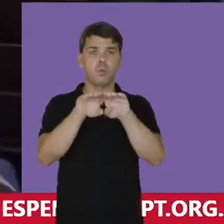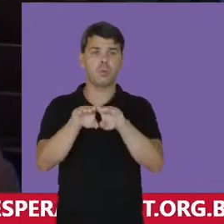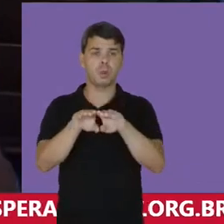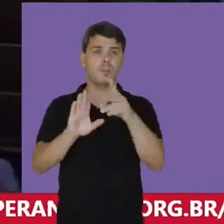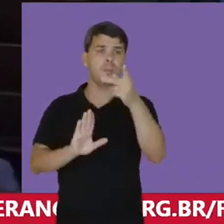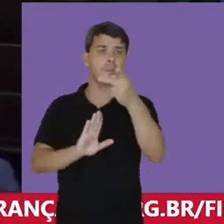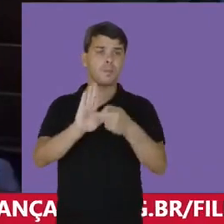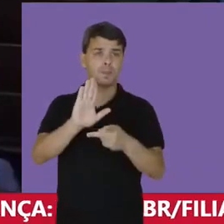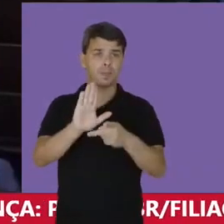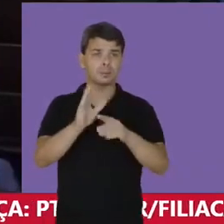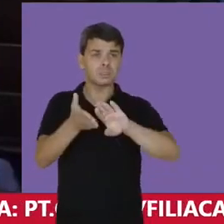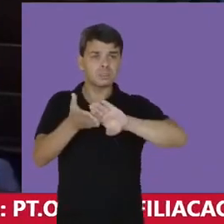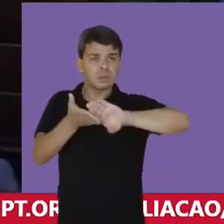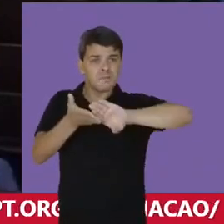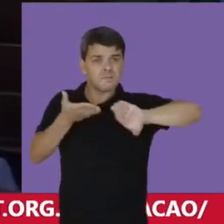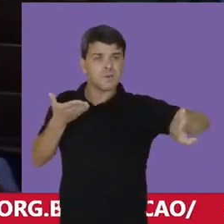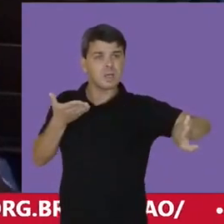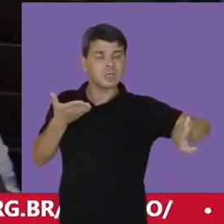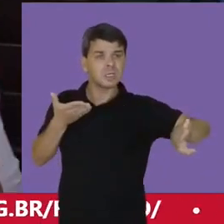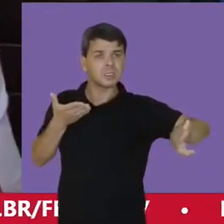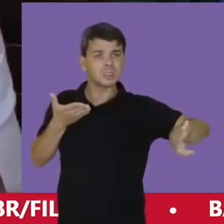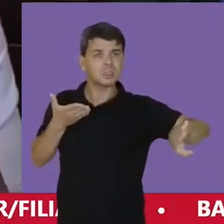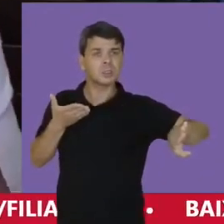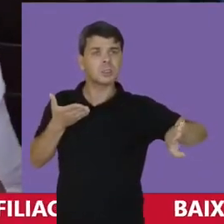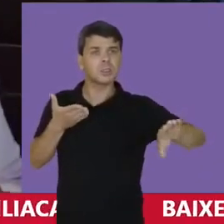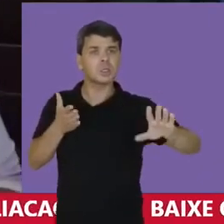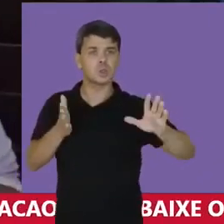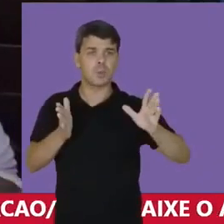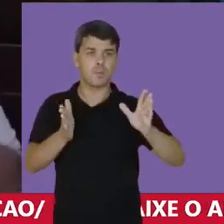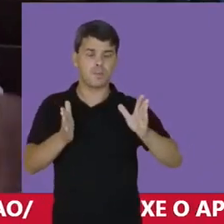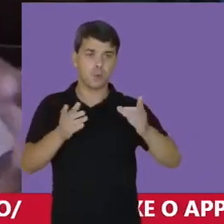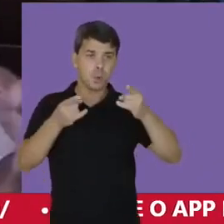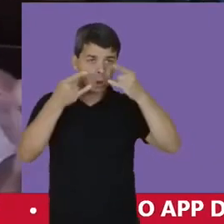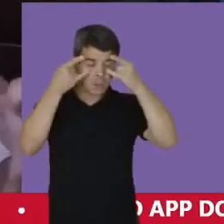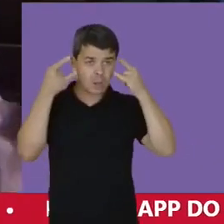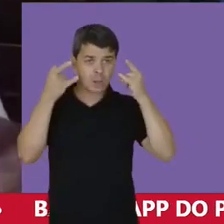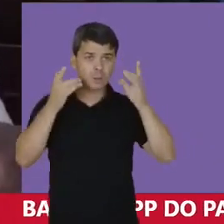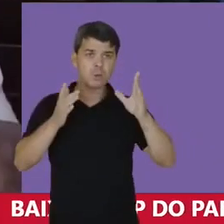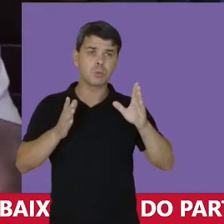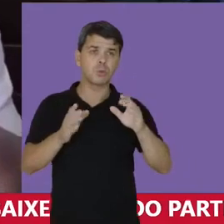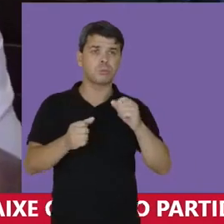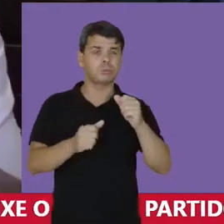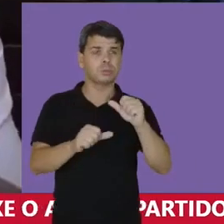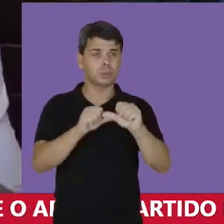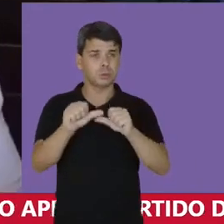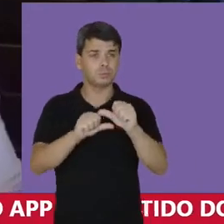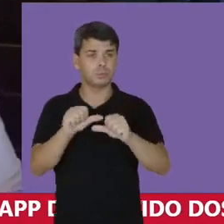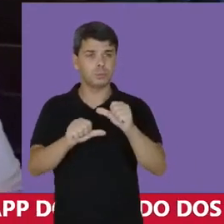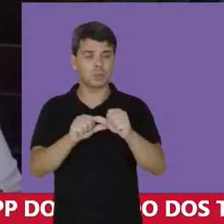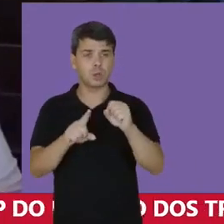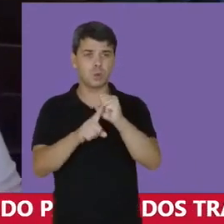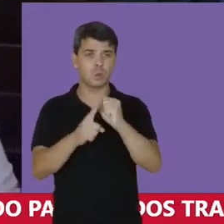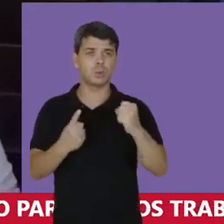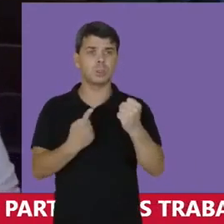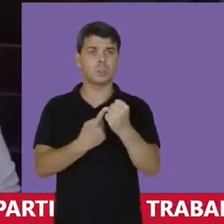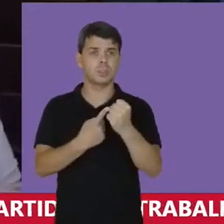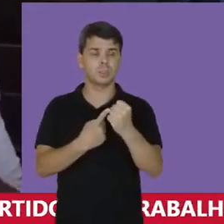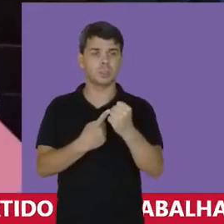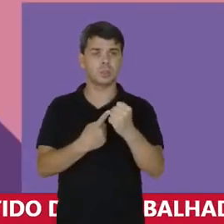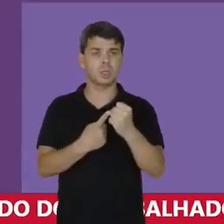projeto De arrancar Das garras Do capitalismo Nos transformando Em uma sociedade